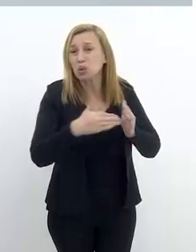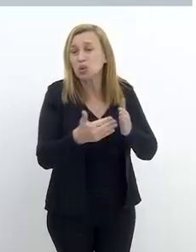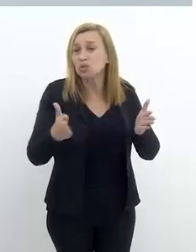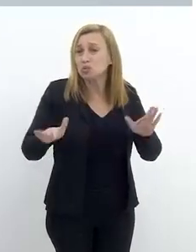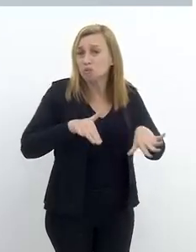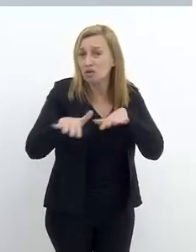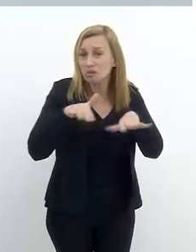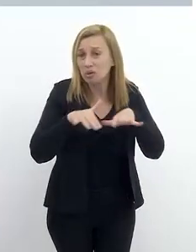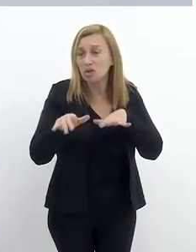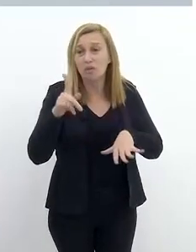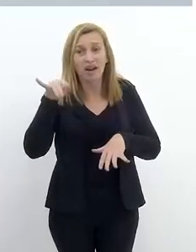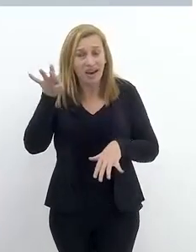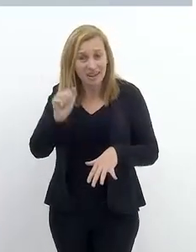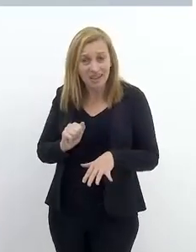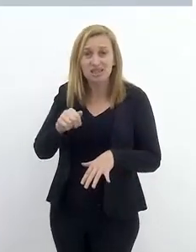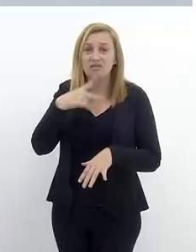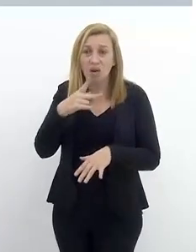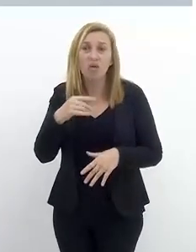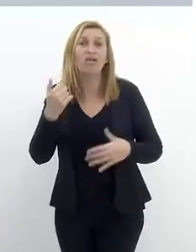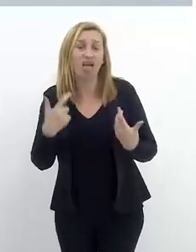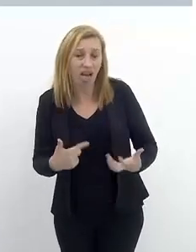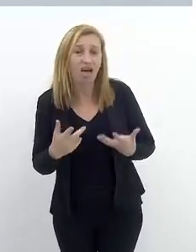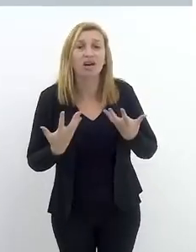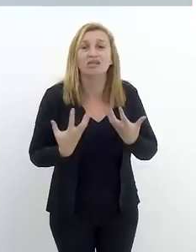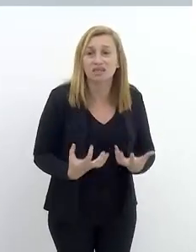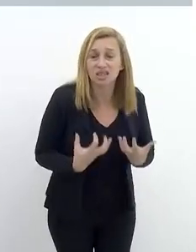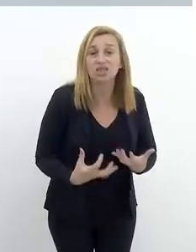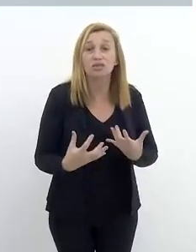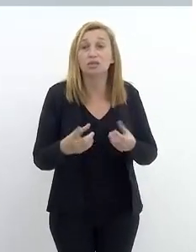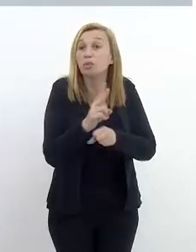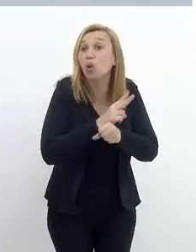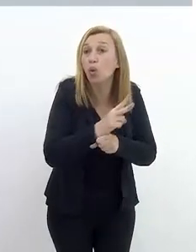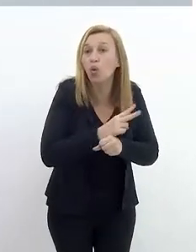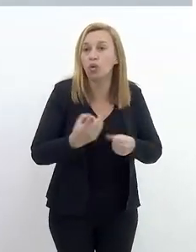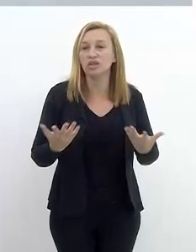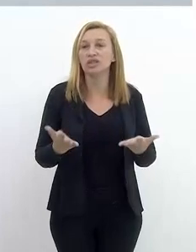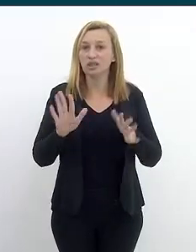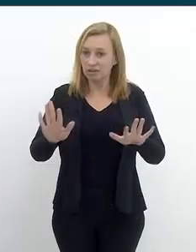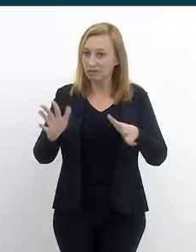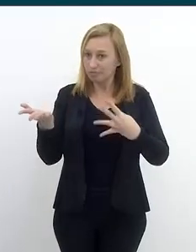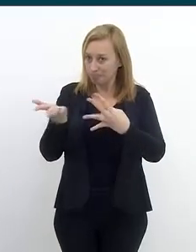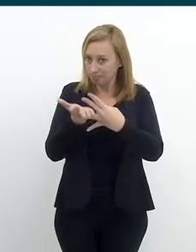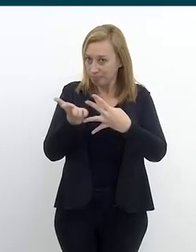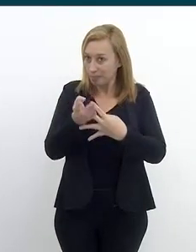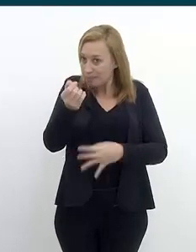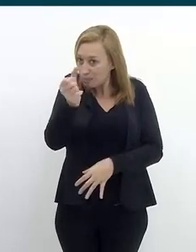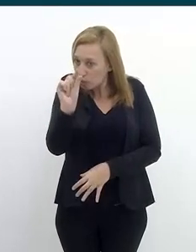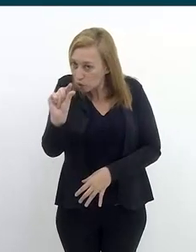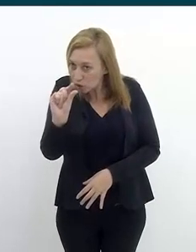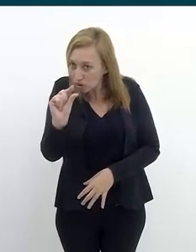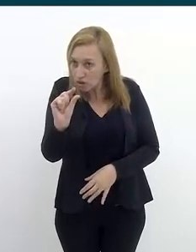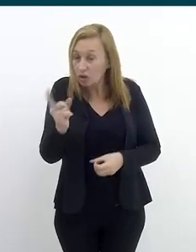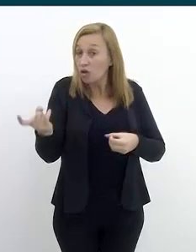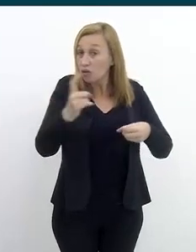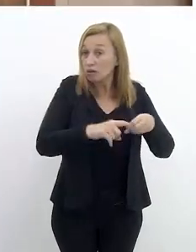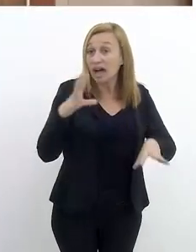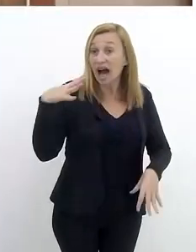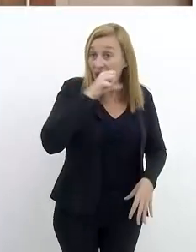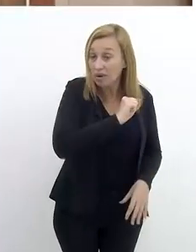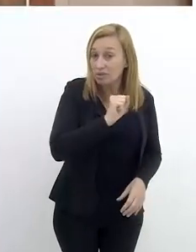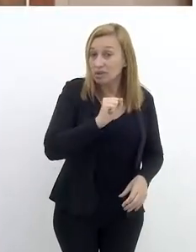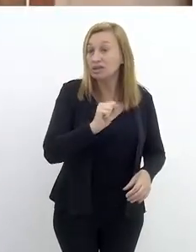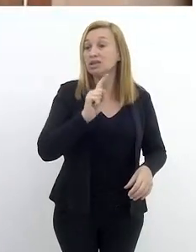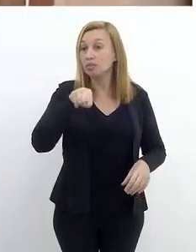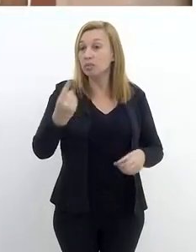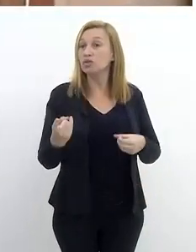tendo que fazer todo o movimento, como a Larissa falou, que é cansativo e estressante, de busca. A gente vai fazer um pequeno intervalo agora, mas